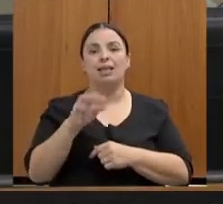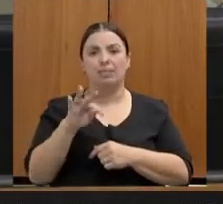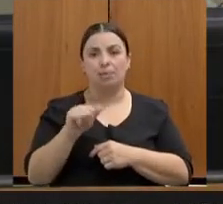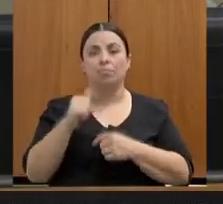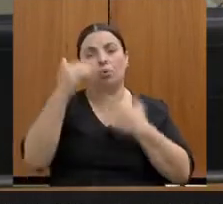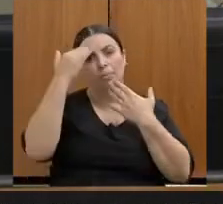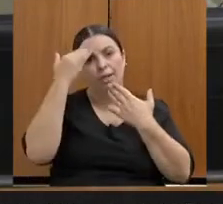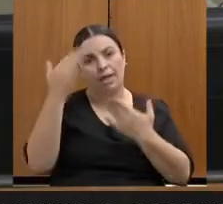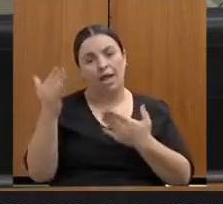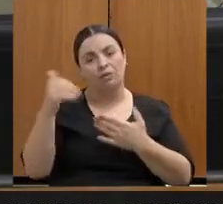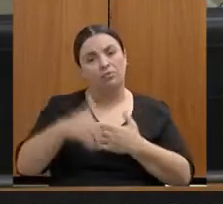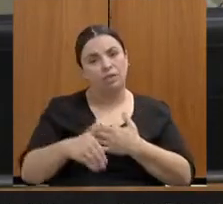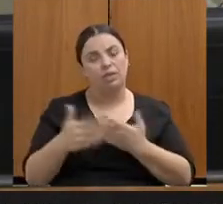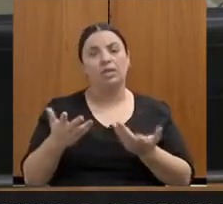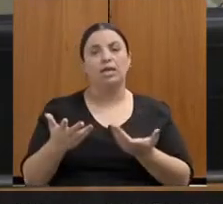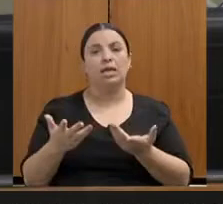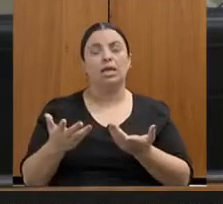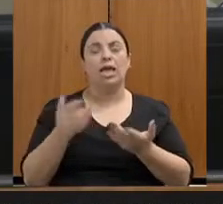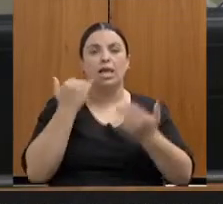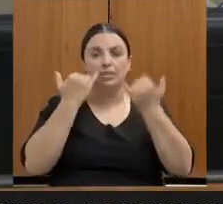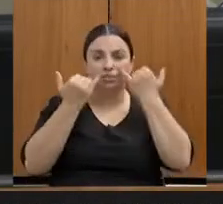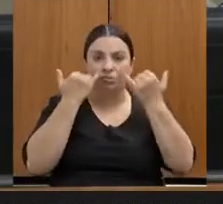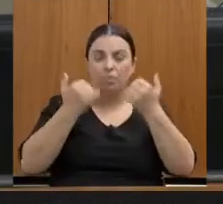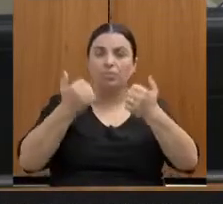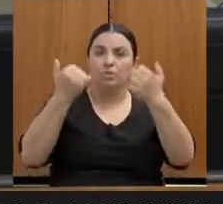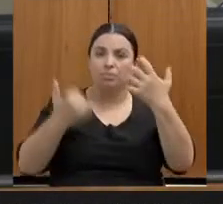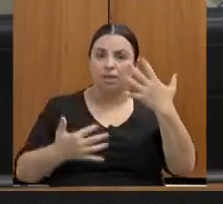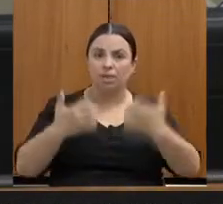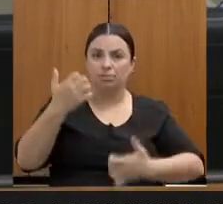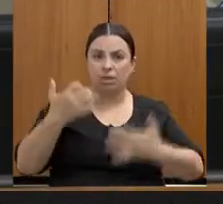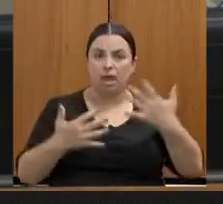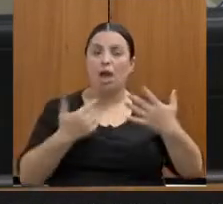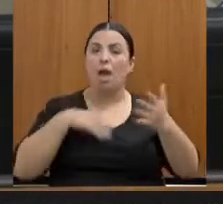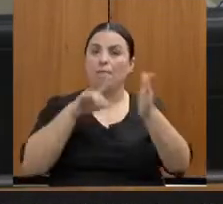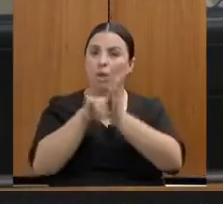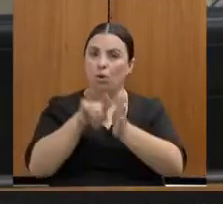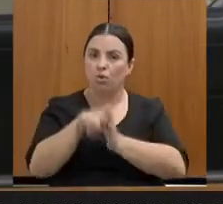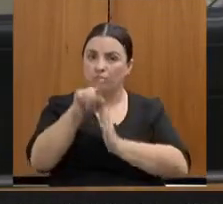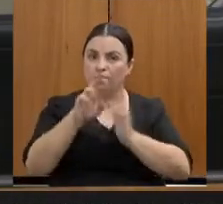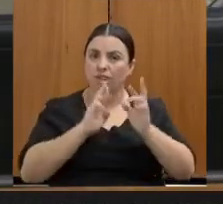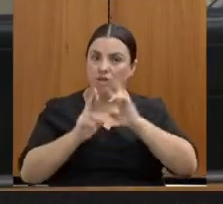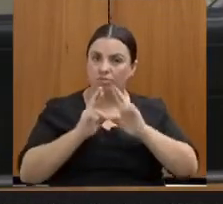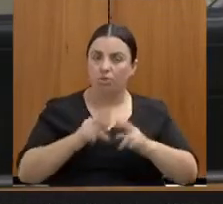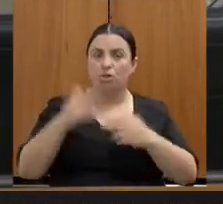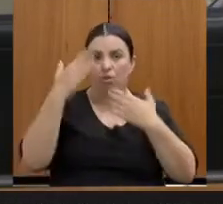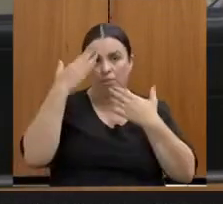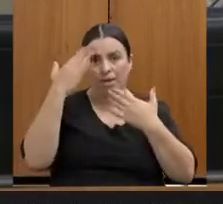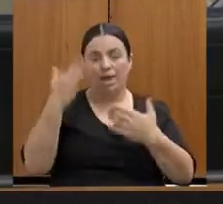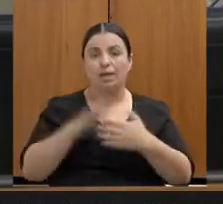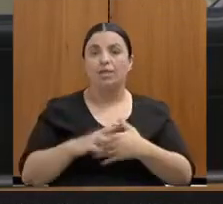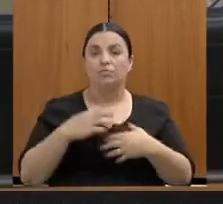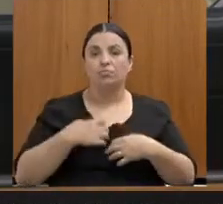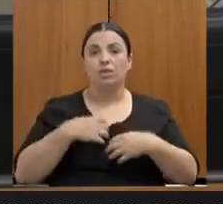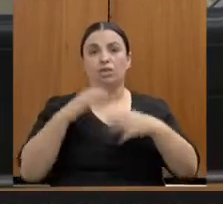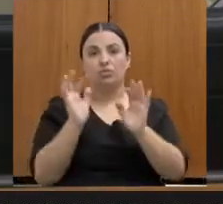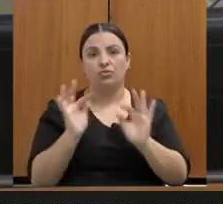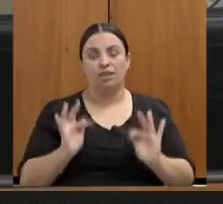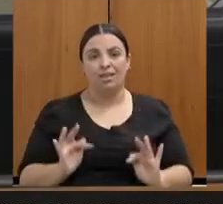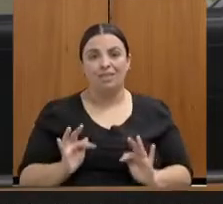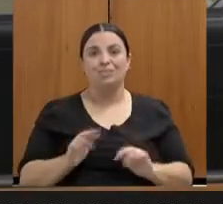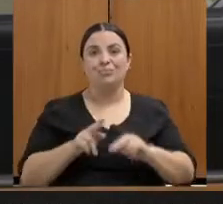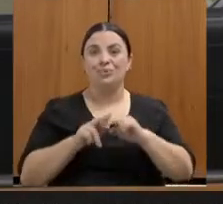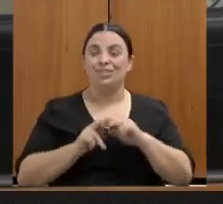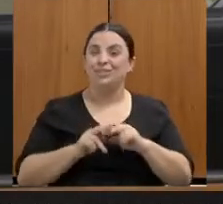trazer essas informações, de prestar os esclarecimentos. Fico feliz porque não é a primeira oportunidade que a gente se